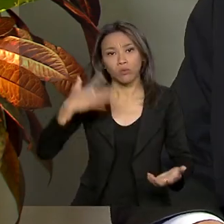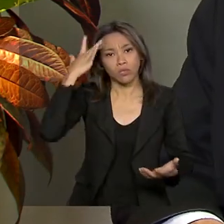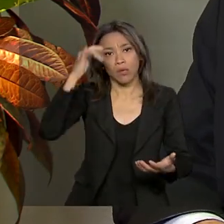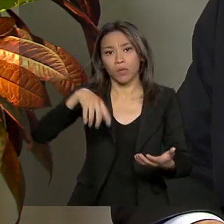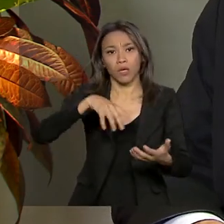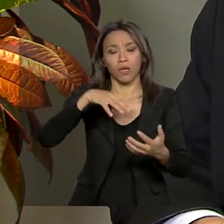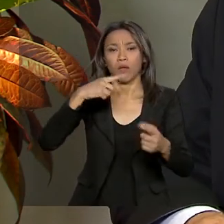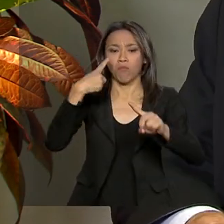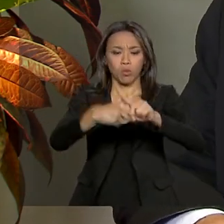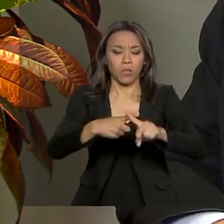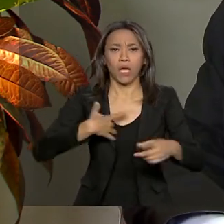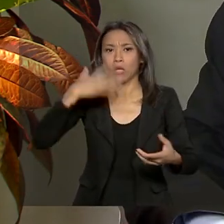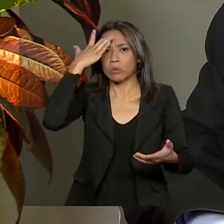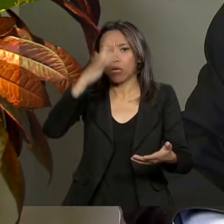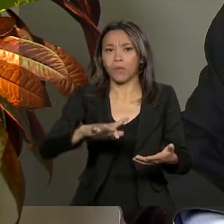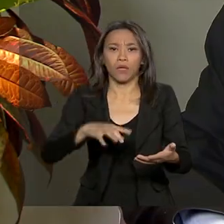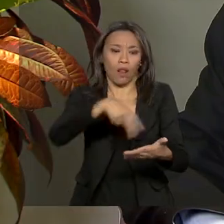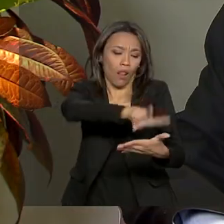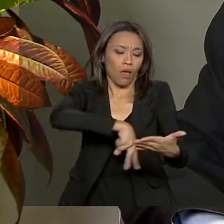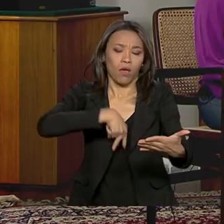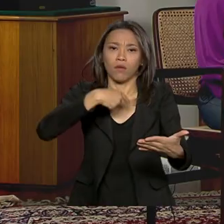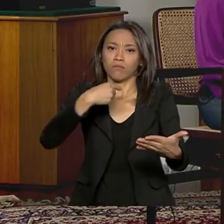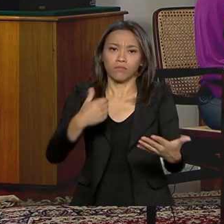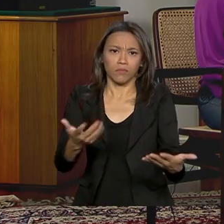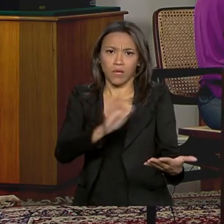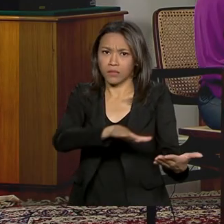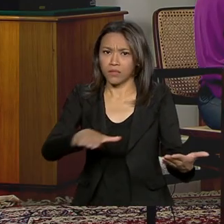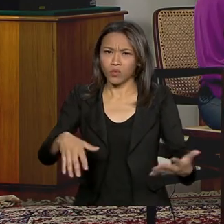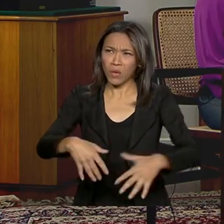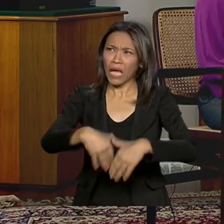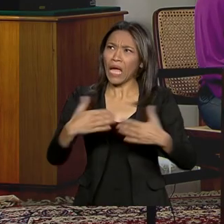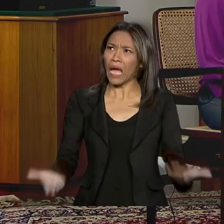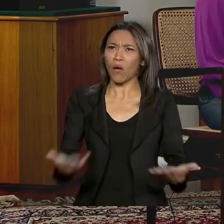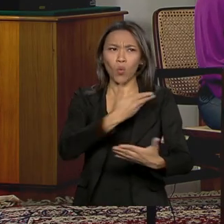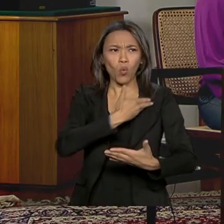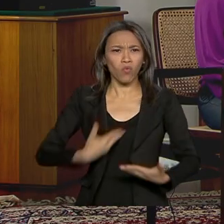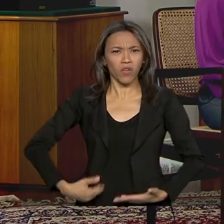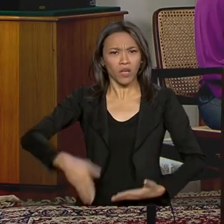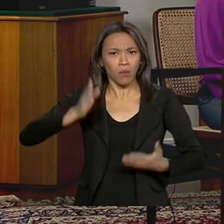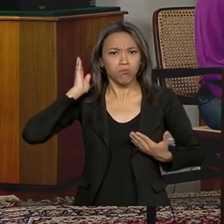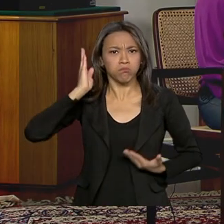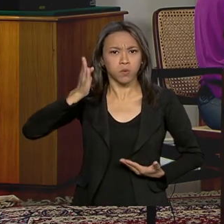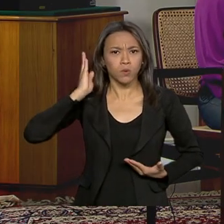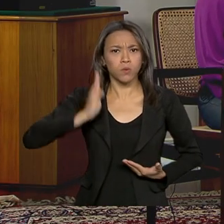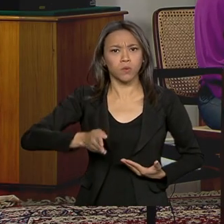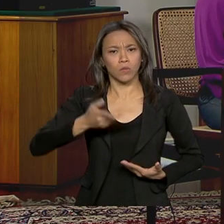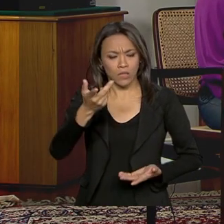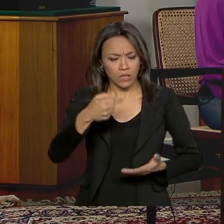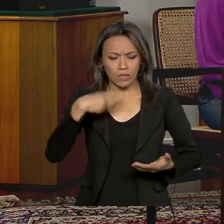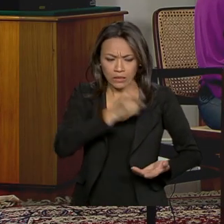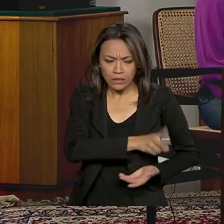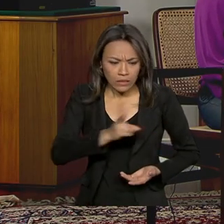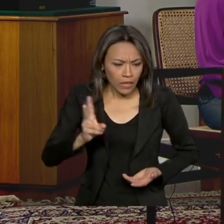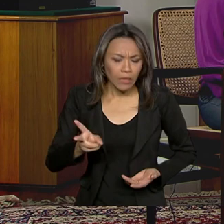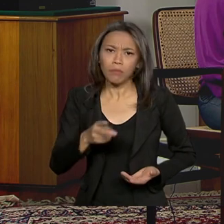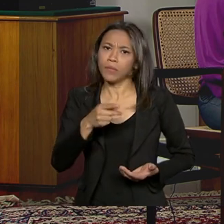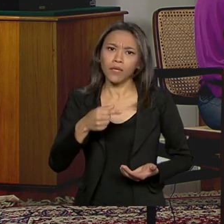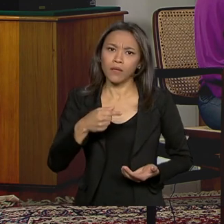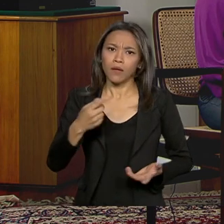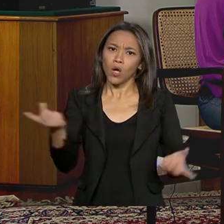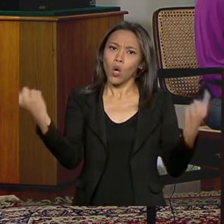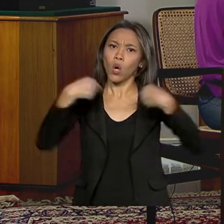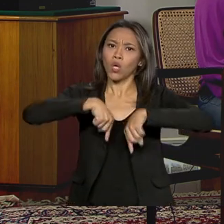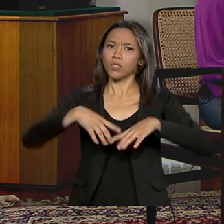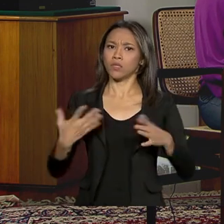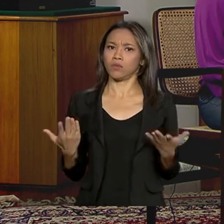multiplicar. Toda semana saiu uma pesquisa dessa. Eu pensava, pô, vem cá, esse governo é tão burro que toda semana faz uma pesquisa para cair em cima dele, cair no